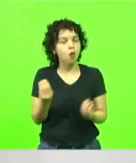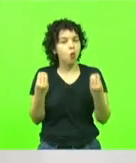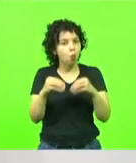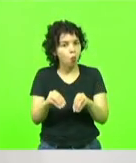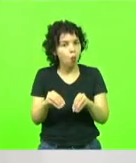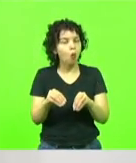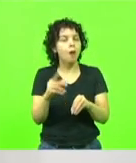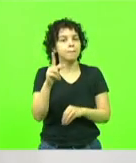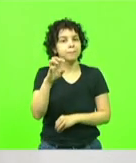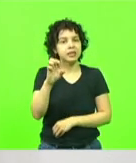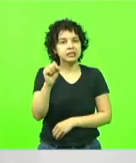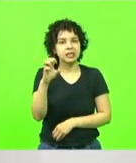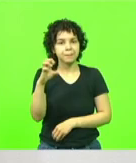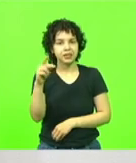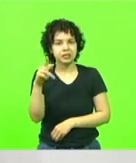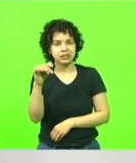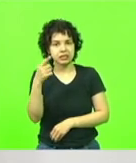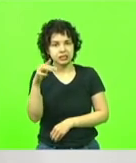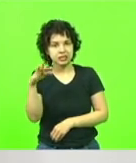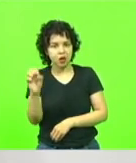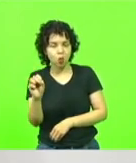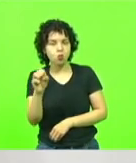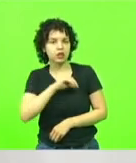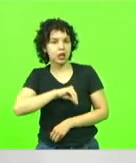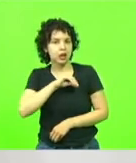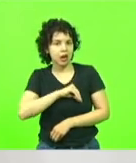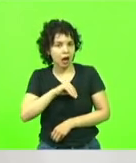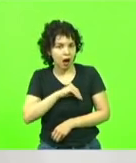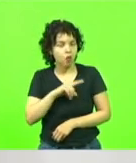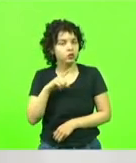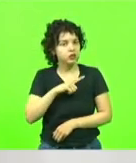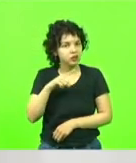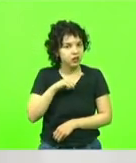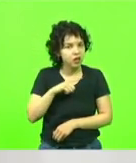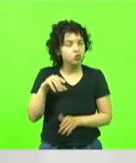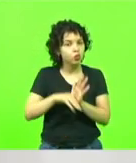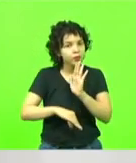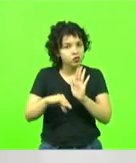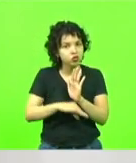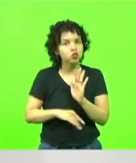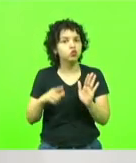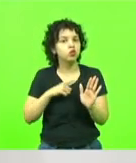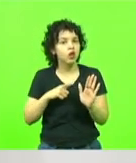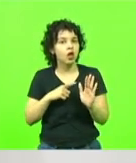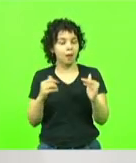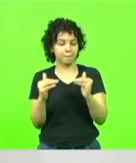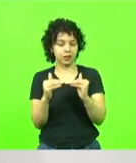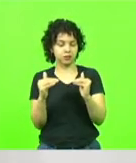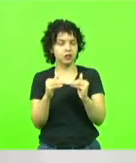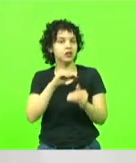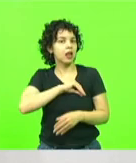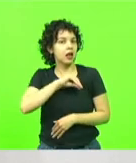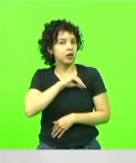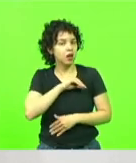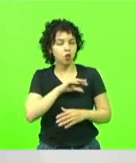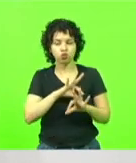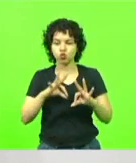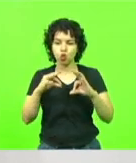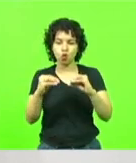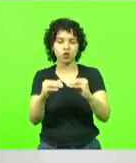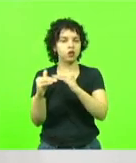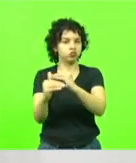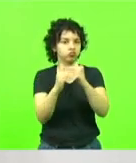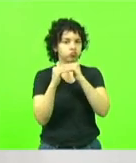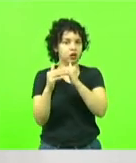subsídio, estendendo as mesmas percepções salariais entre todas as classes da segurança pública.